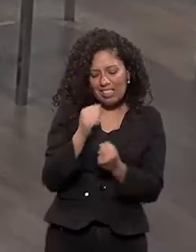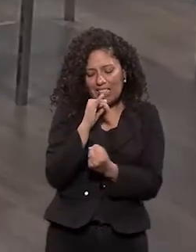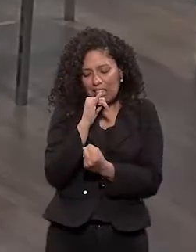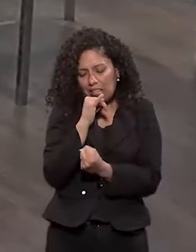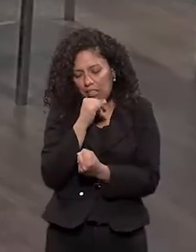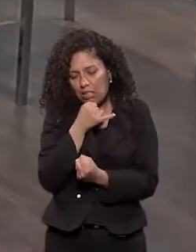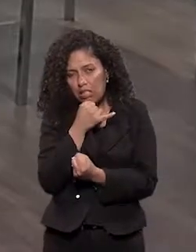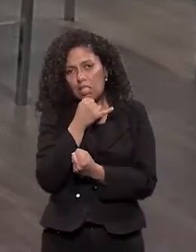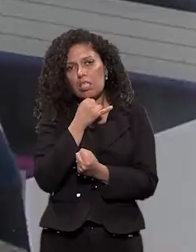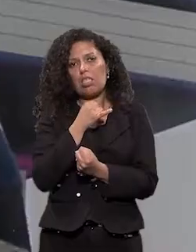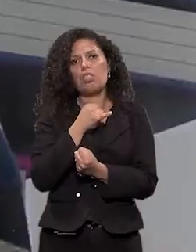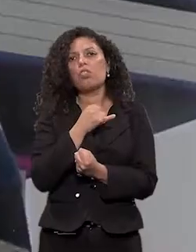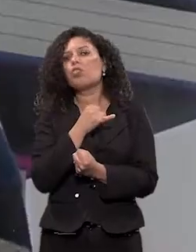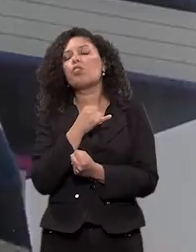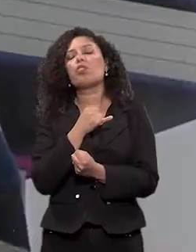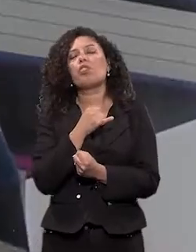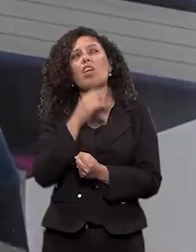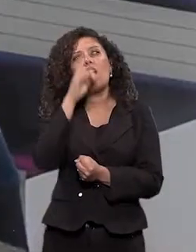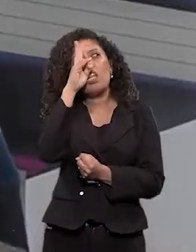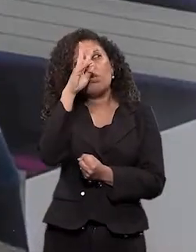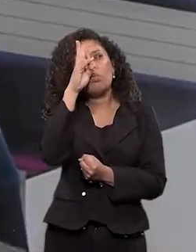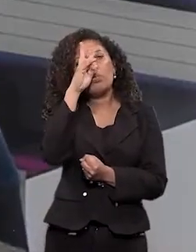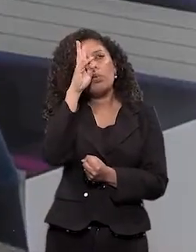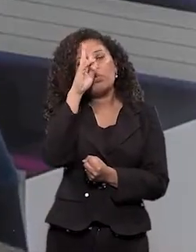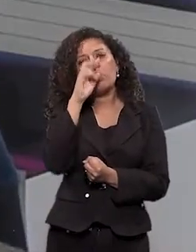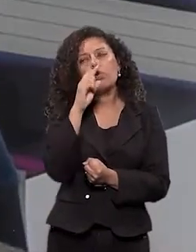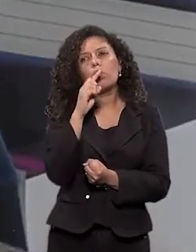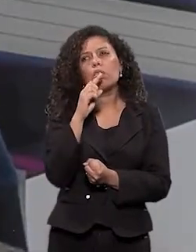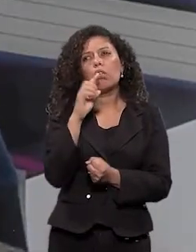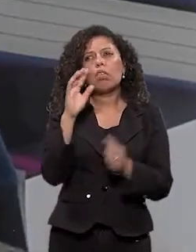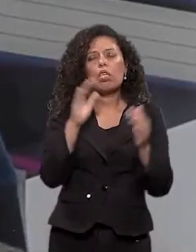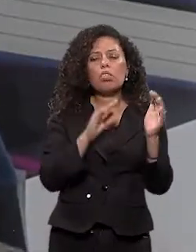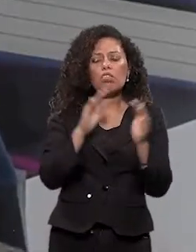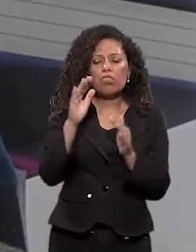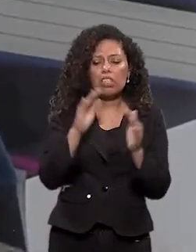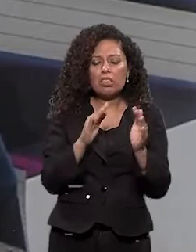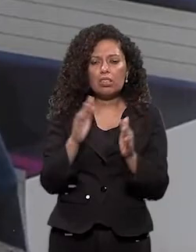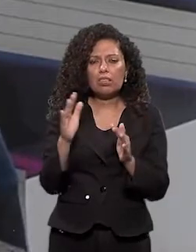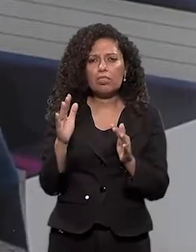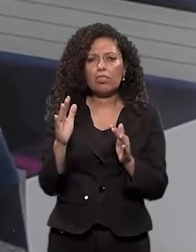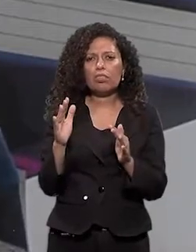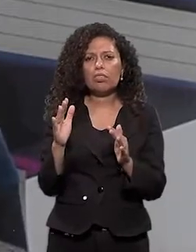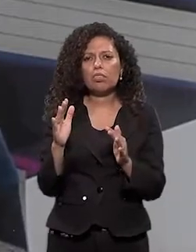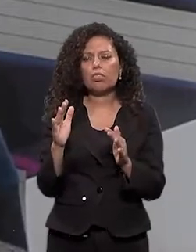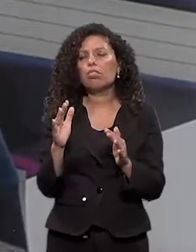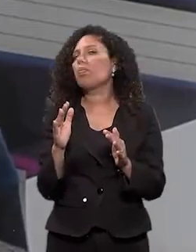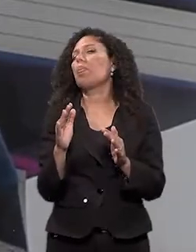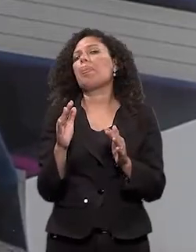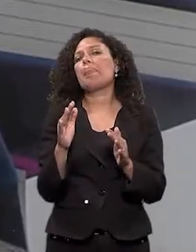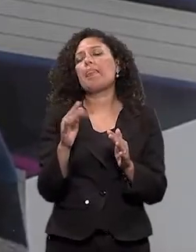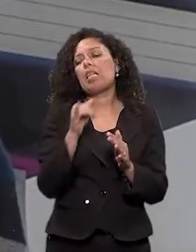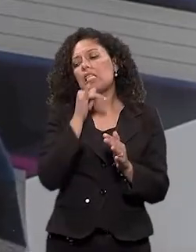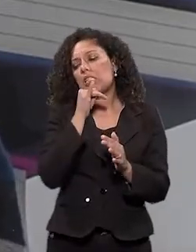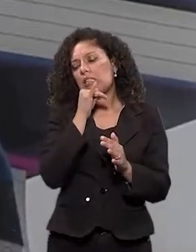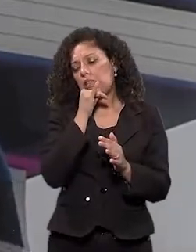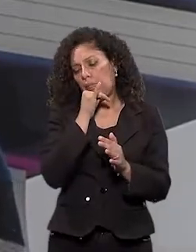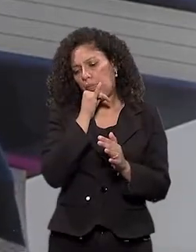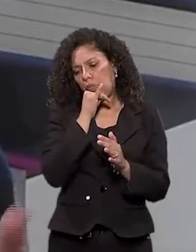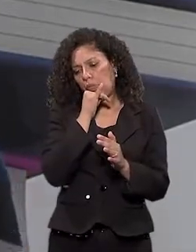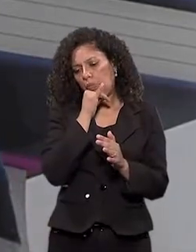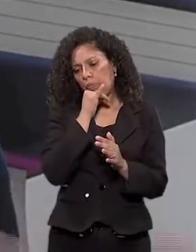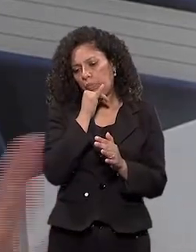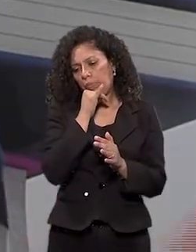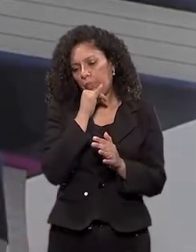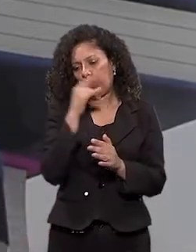triste. pesada. E eu lembro de alguns momentos muito marcantes. Por exemplo, a gente tinha um